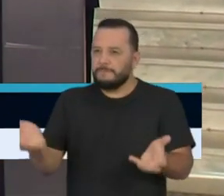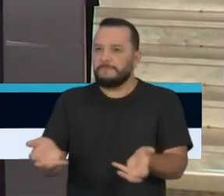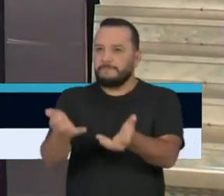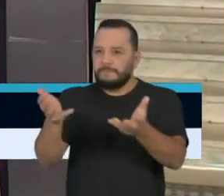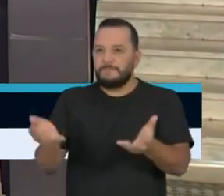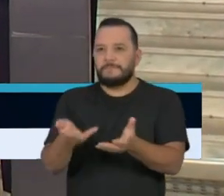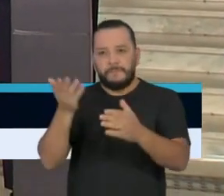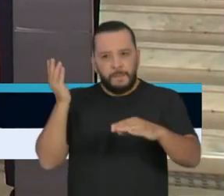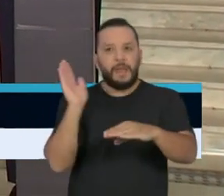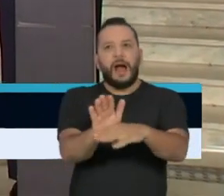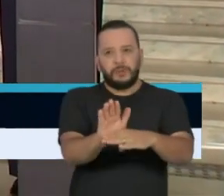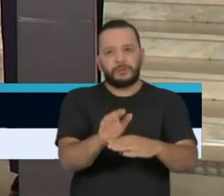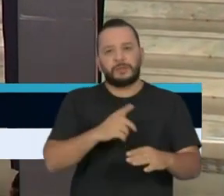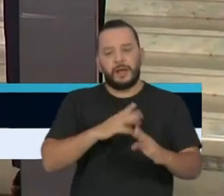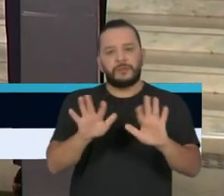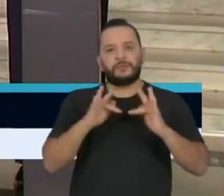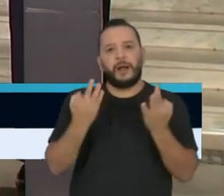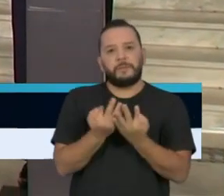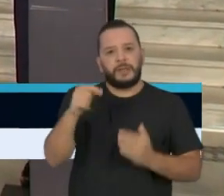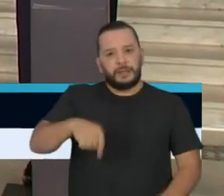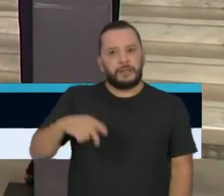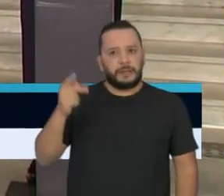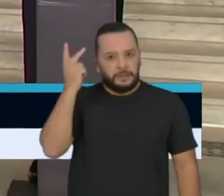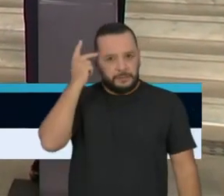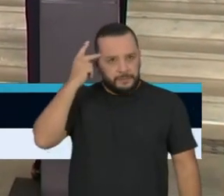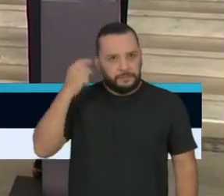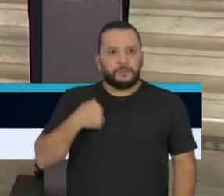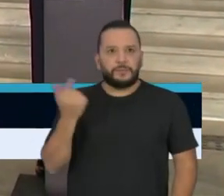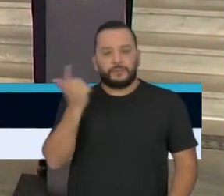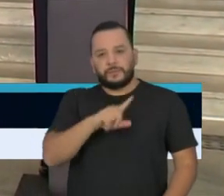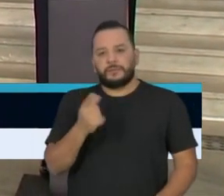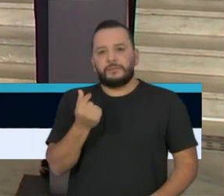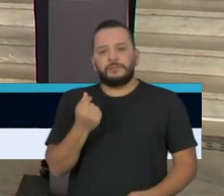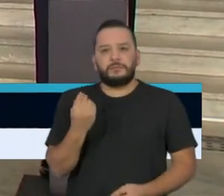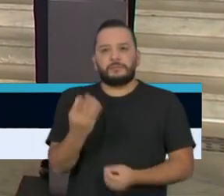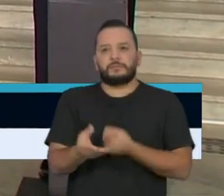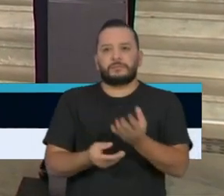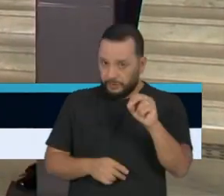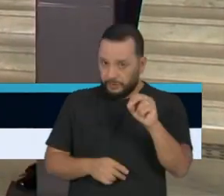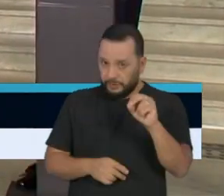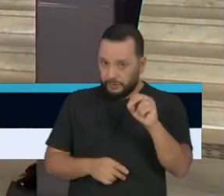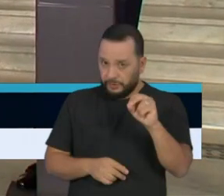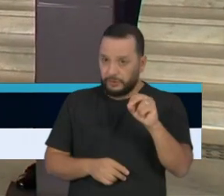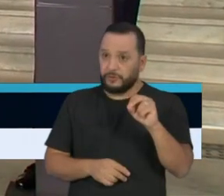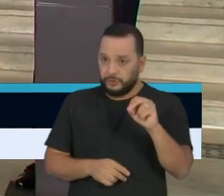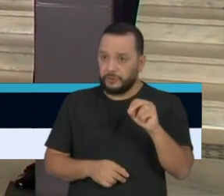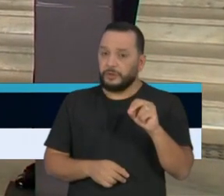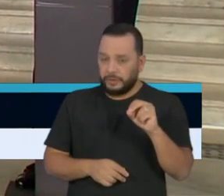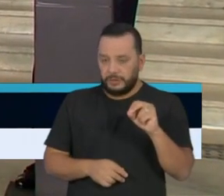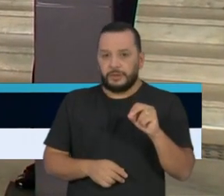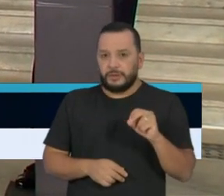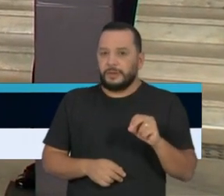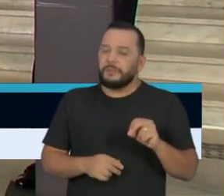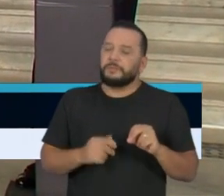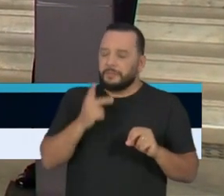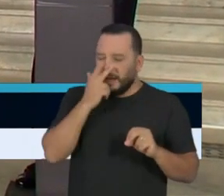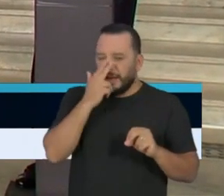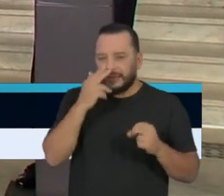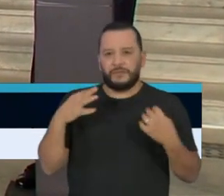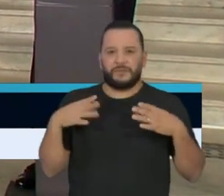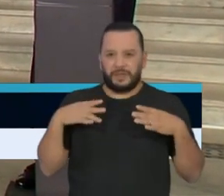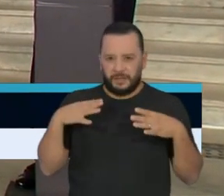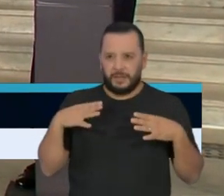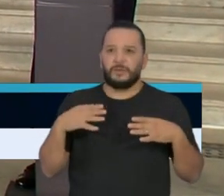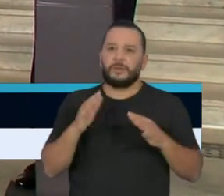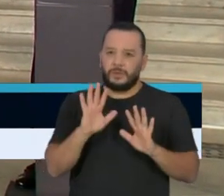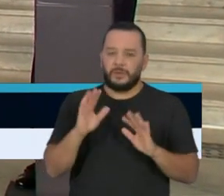de famílias aqui de São Paulo, que fizeram as suas doações. elas, feira, dia de meio do feriado, manteremos a